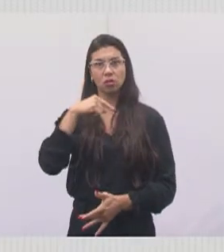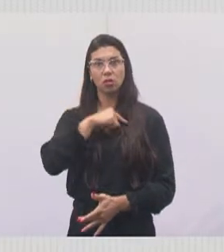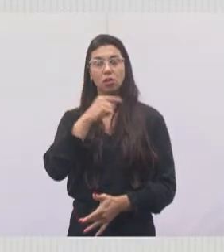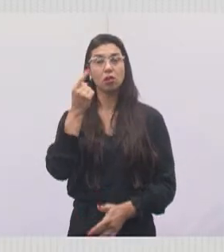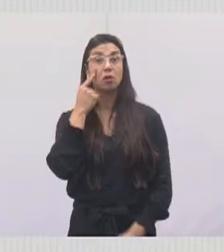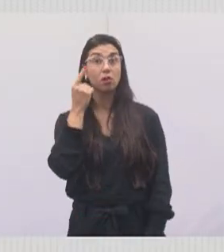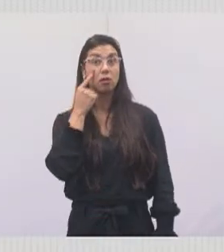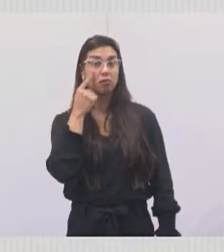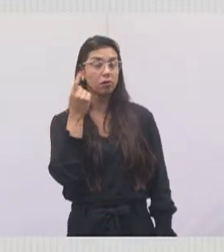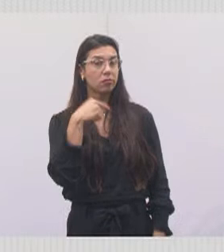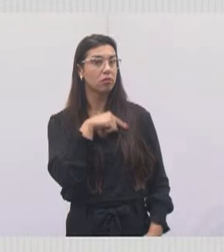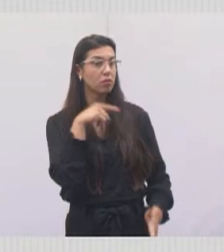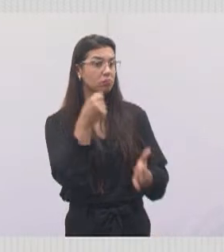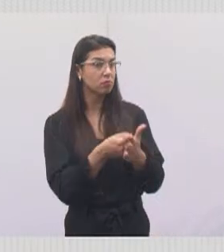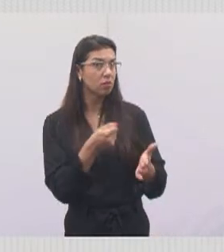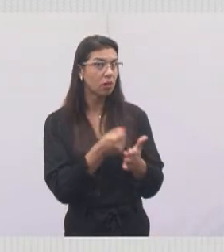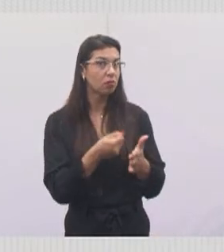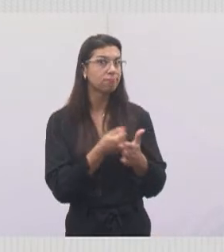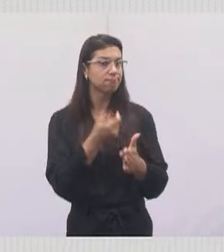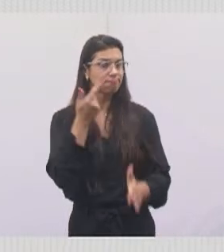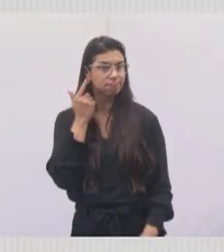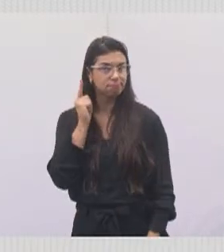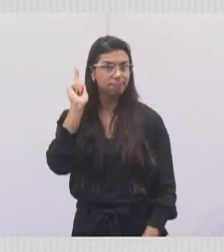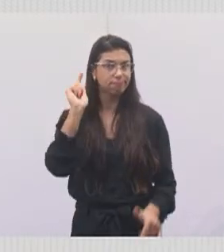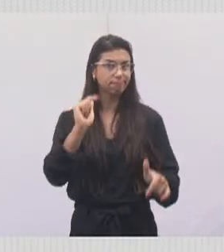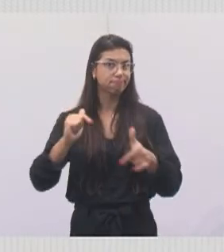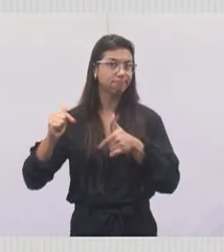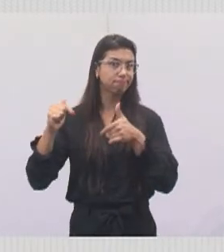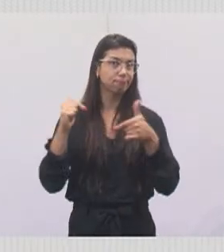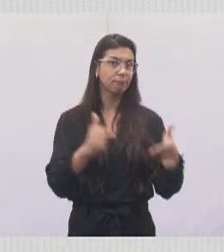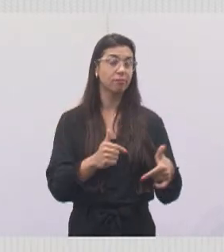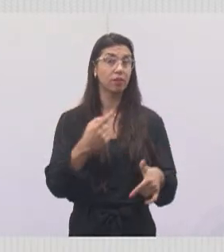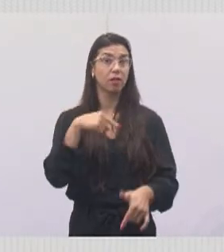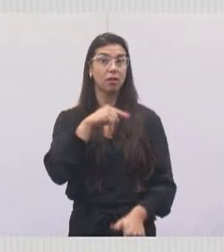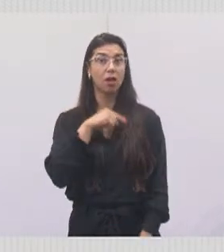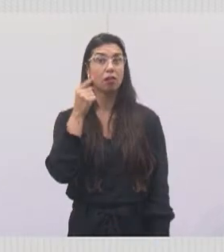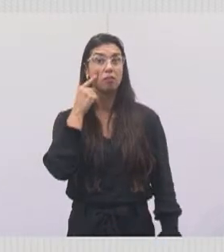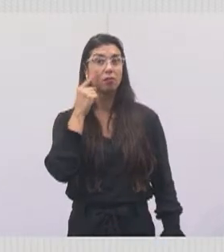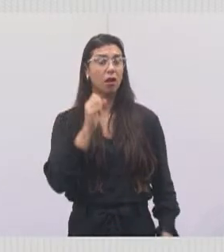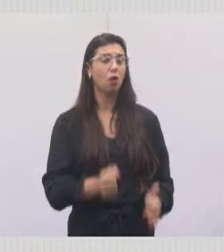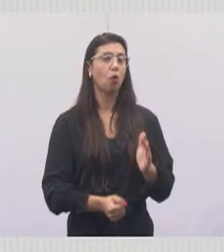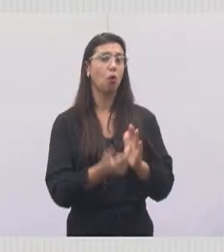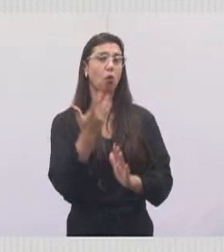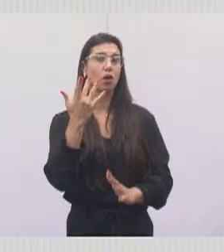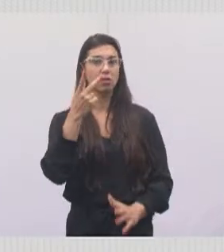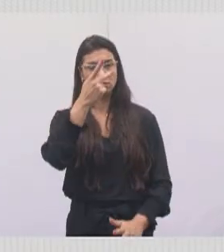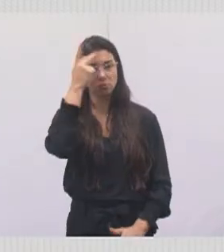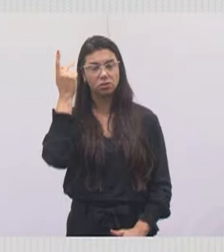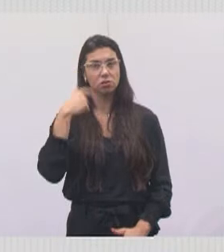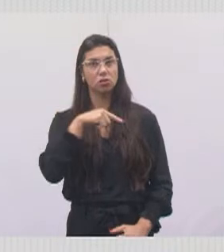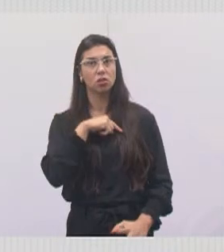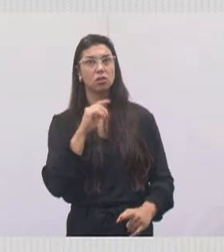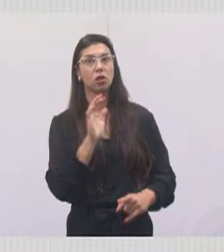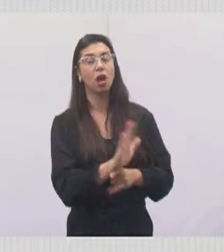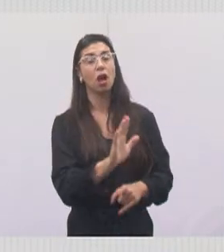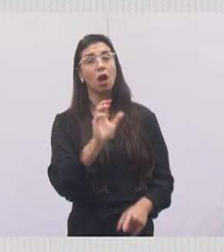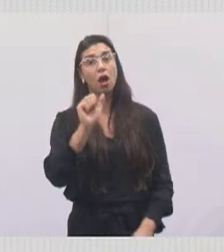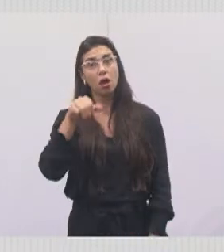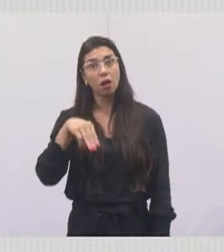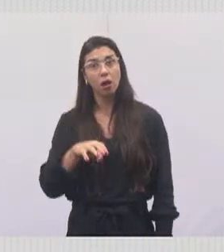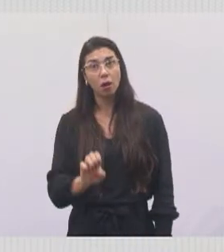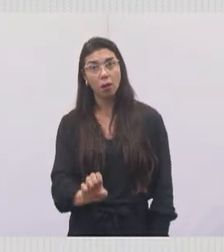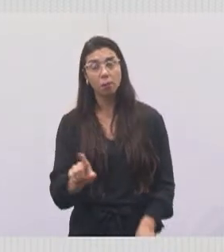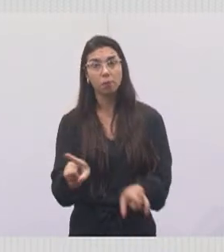graças à nossa luta, gente conseguiu trazer e estamos vendo o quanto de pessoas hoje que atendem aqui na nossa cidade. O AME é a mesma coisa,